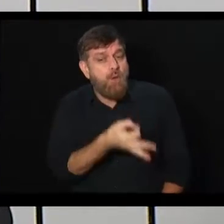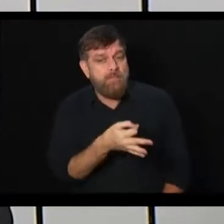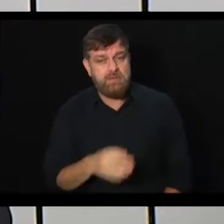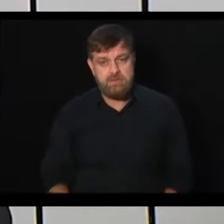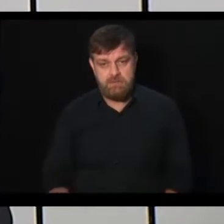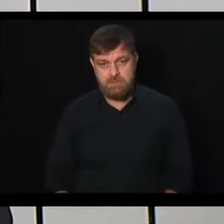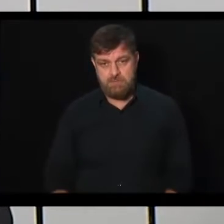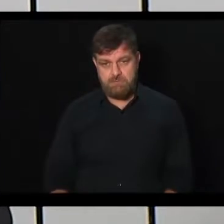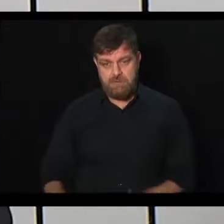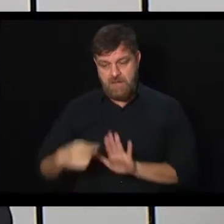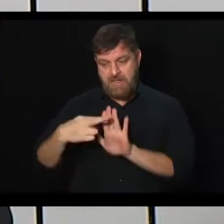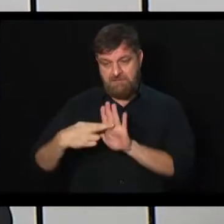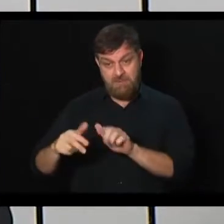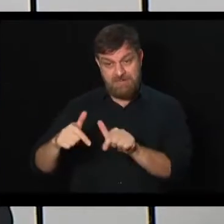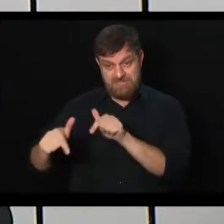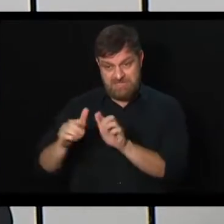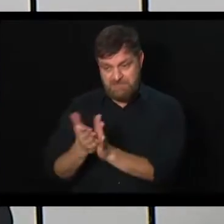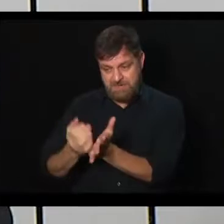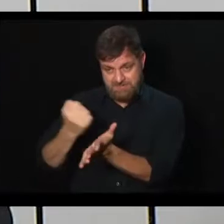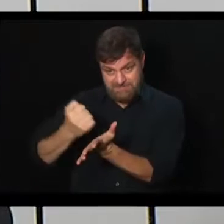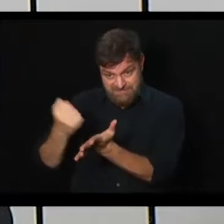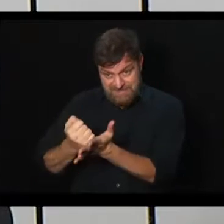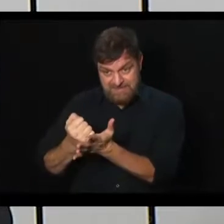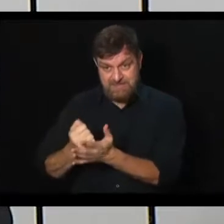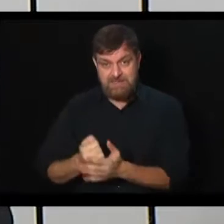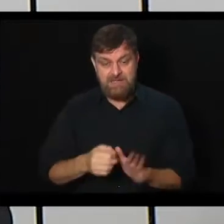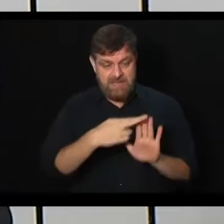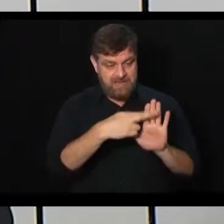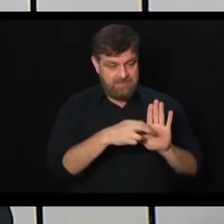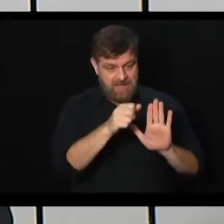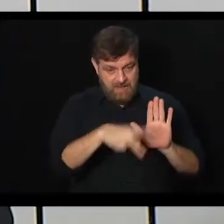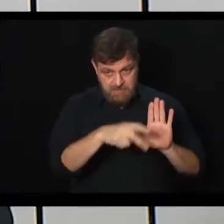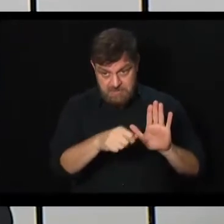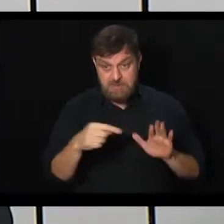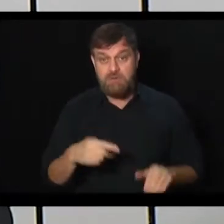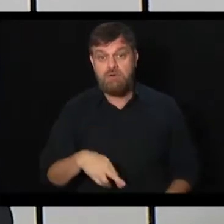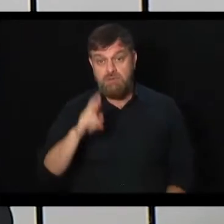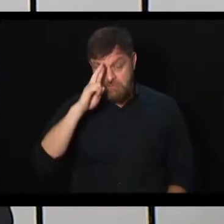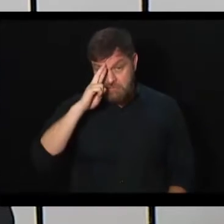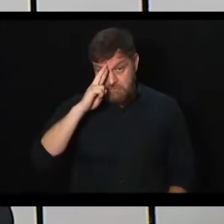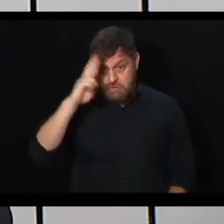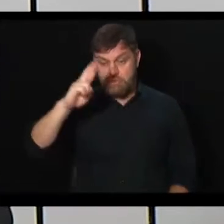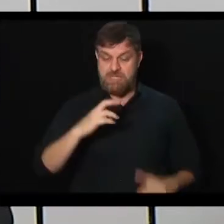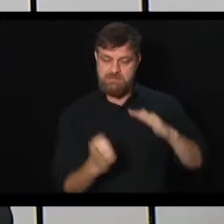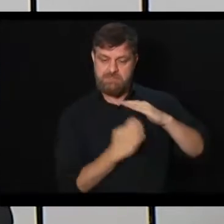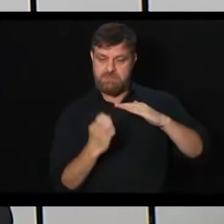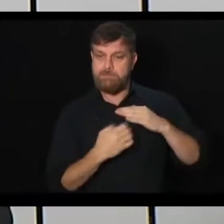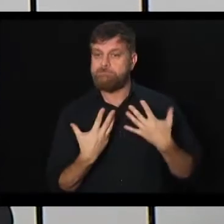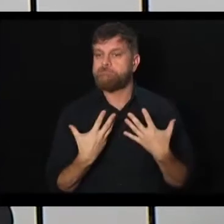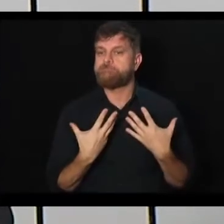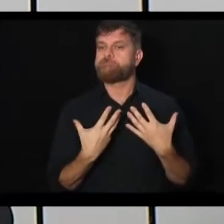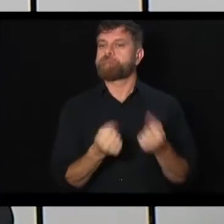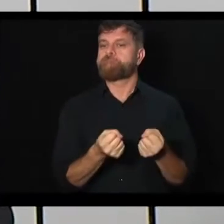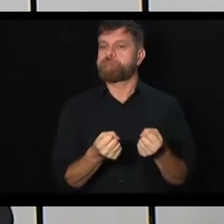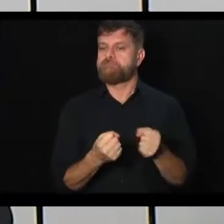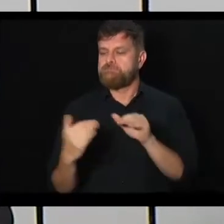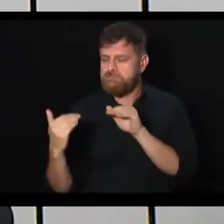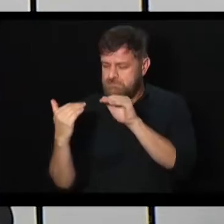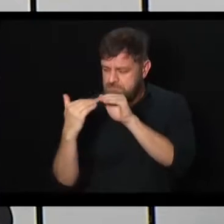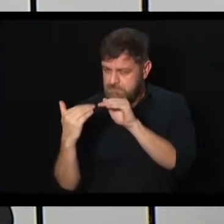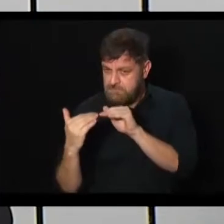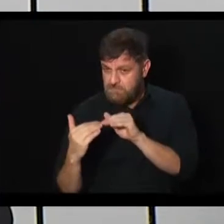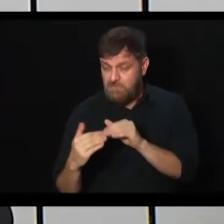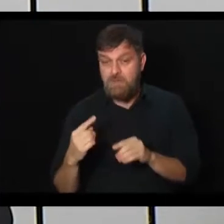como a reforma trabalhista que vem de 2017, ambas foram muito bem recepcionadas pelo empresariado, tá? Tudo aquilo que veio